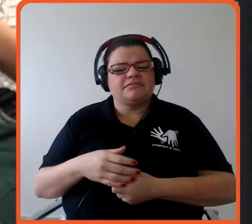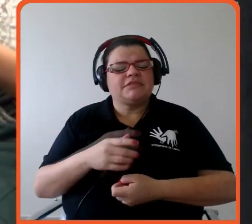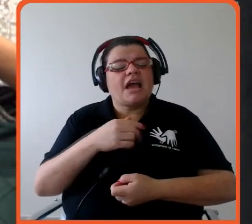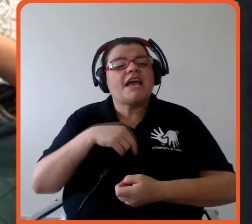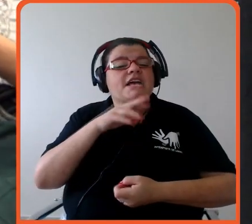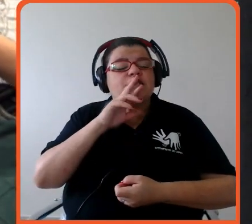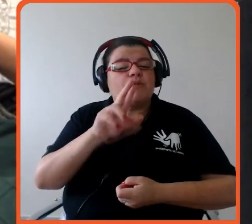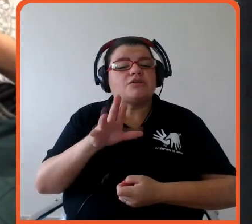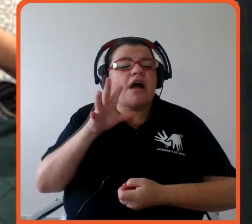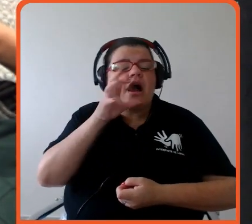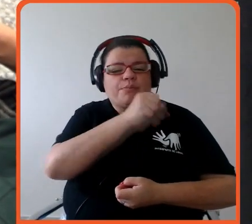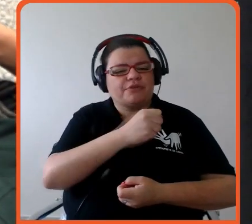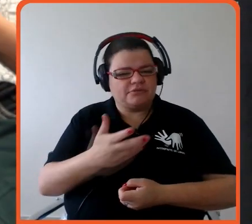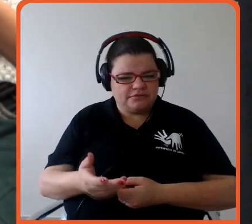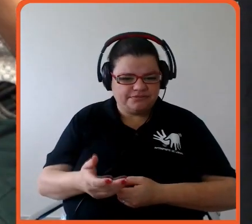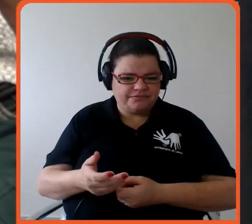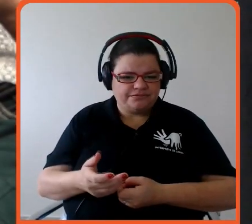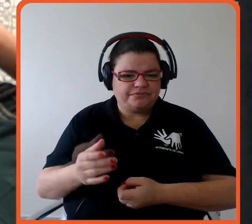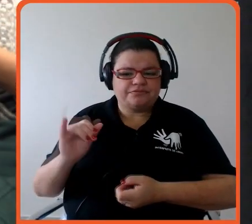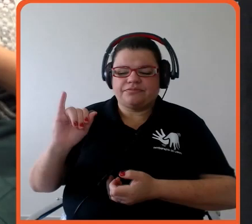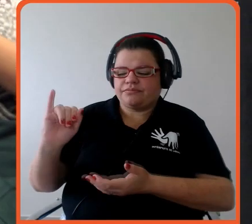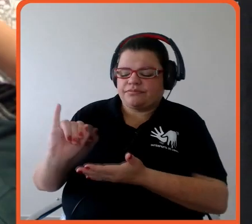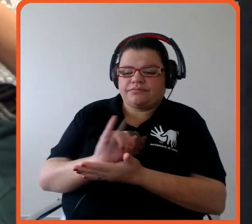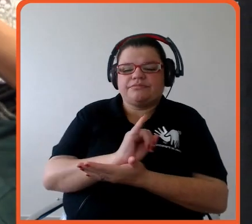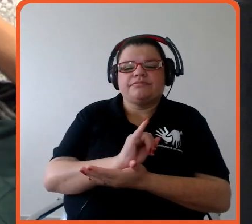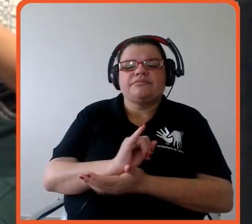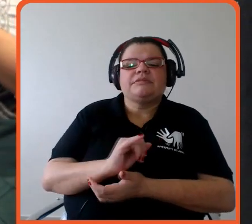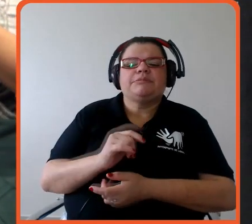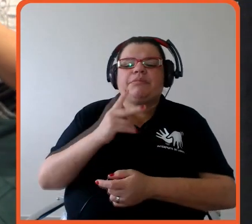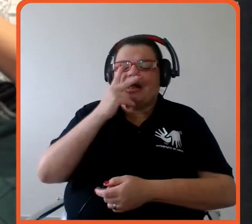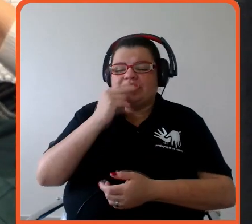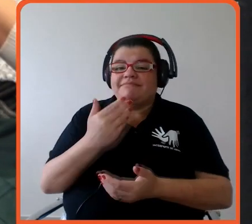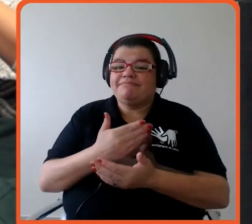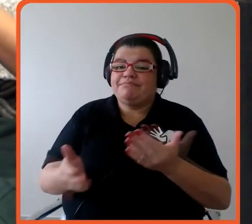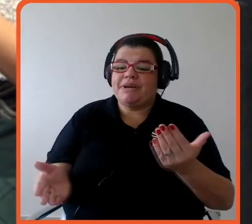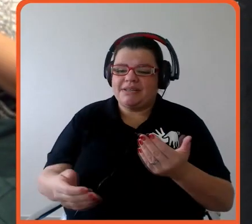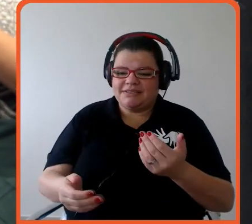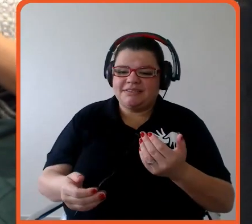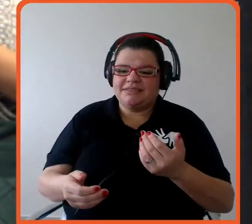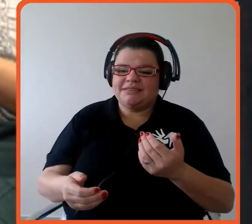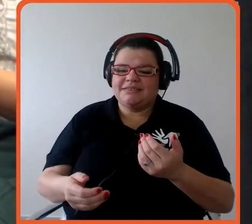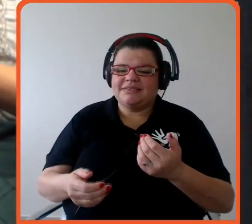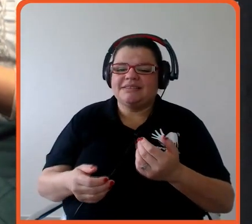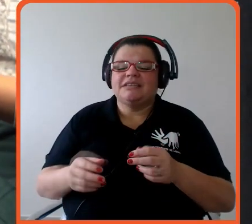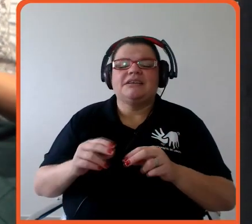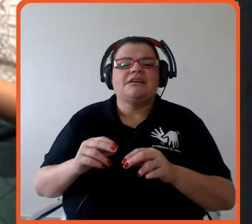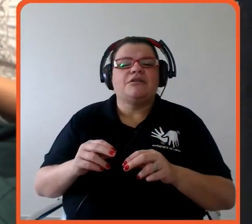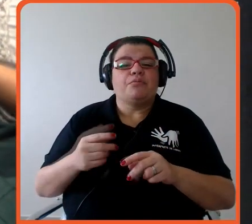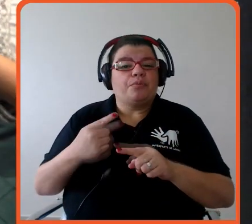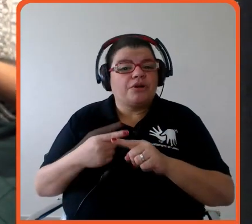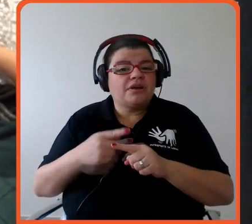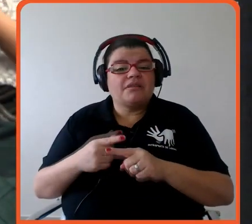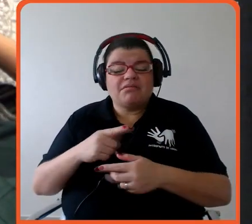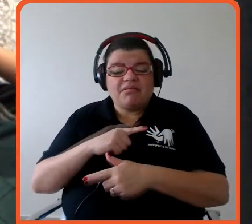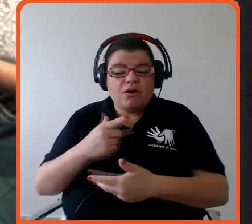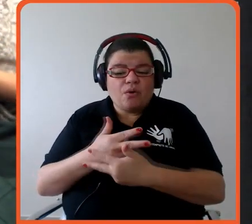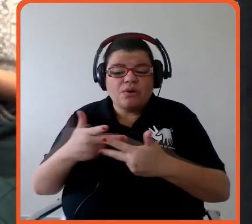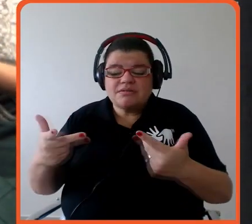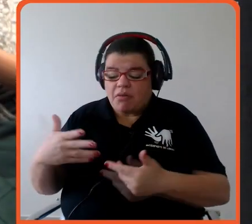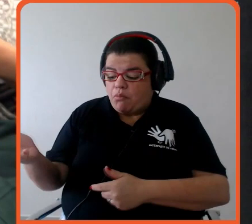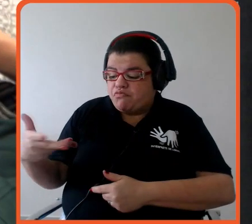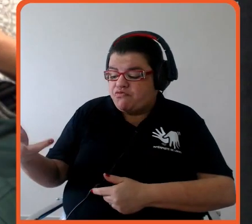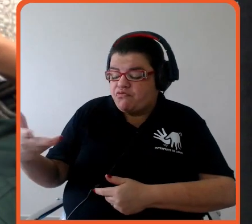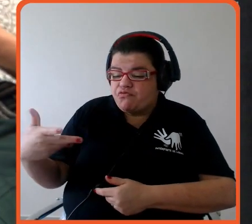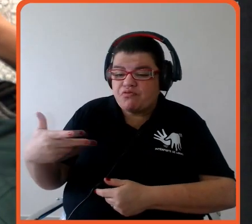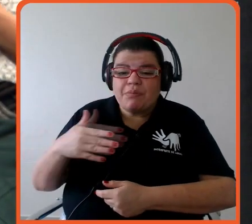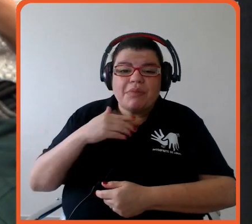consumidor ou para o investidor e acabam deslizando nessas digamos assim medidas mais imediatistas que não são que não são consistentes